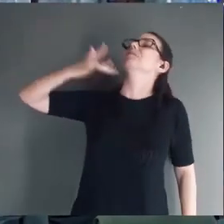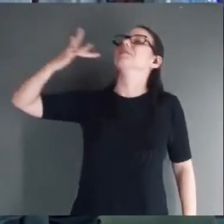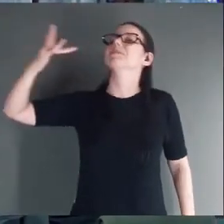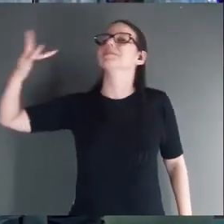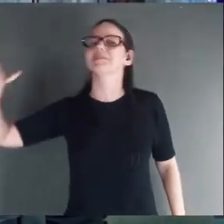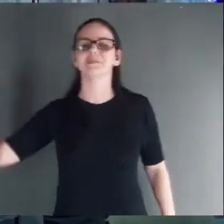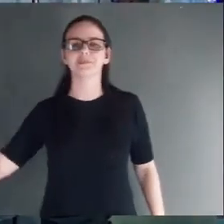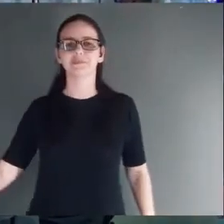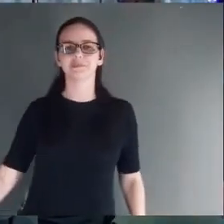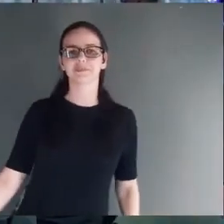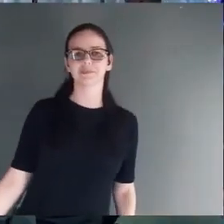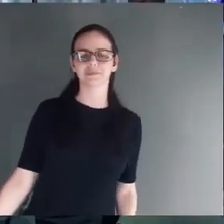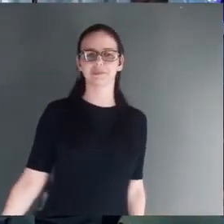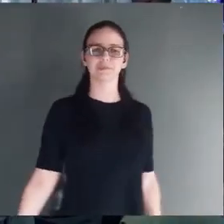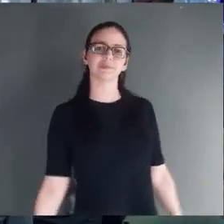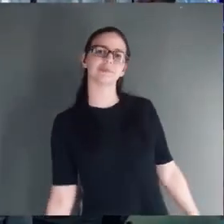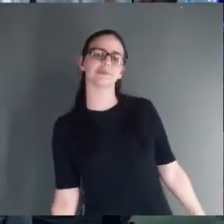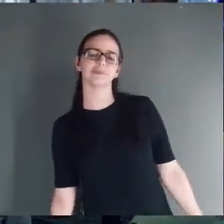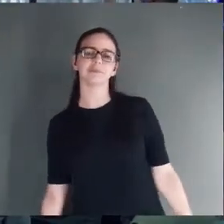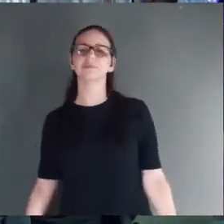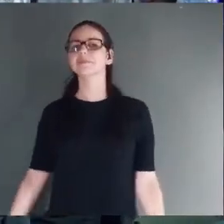Tocou-me.